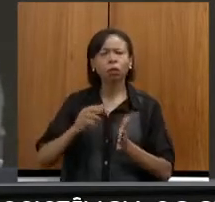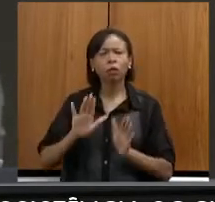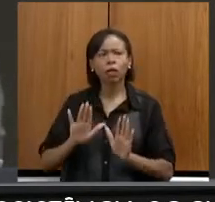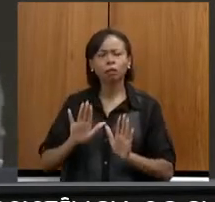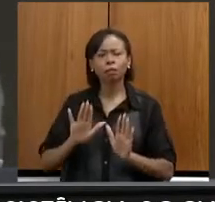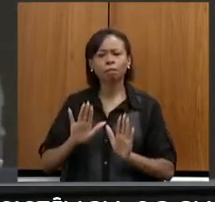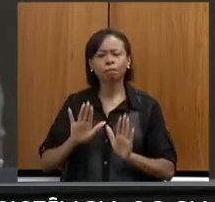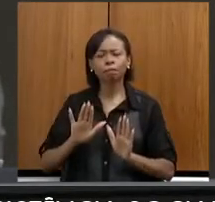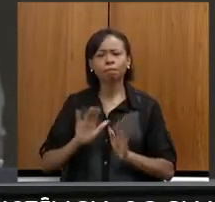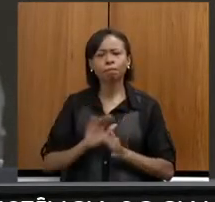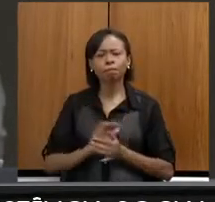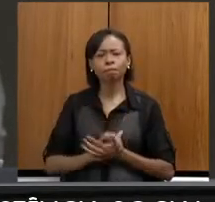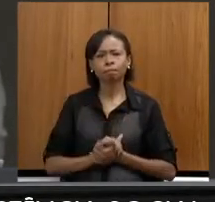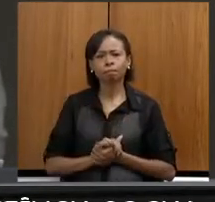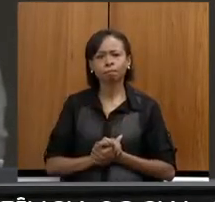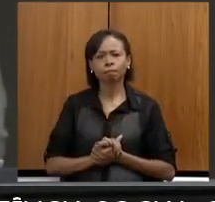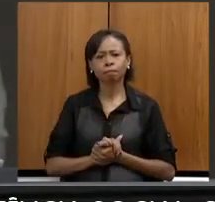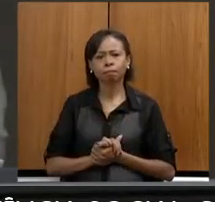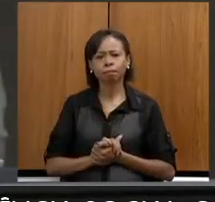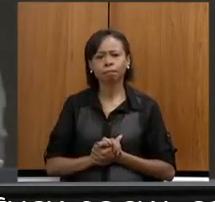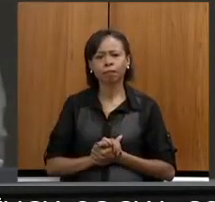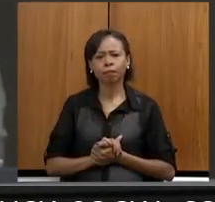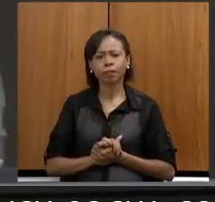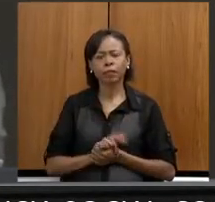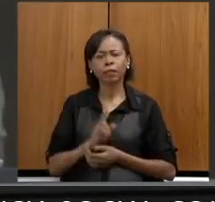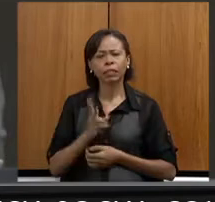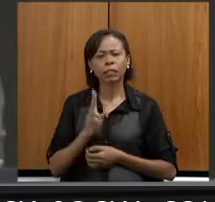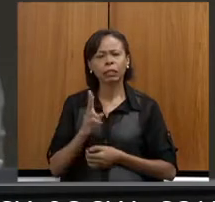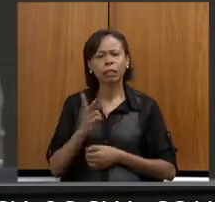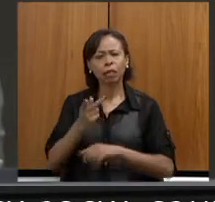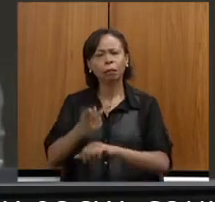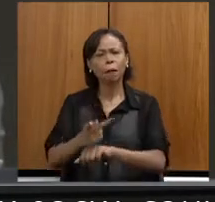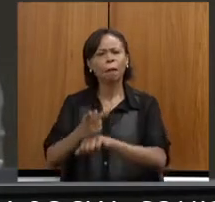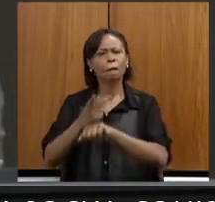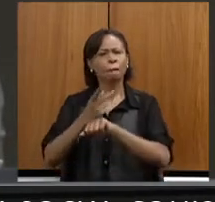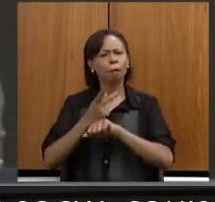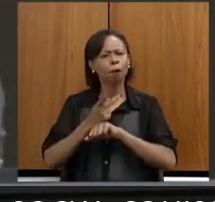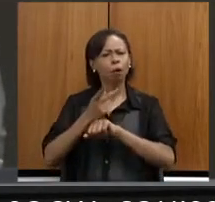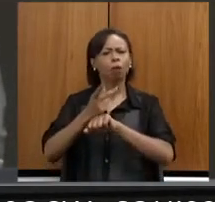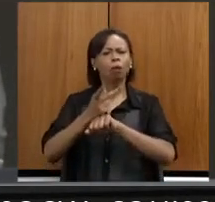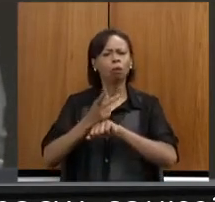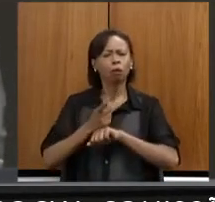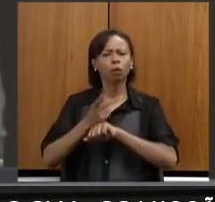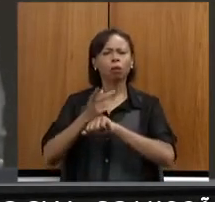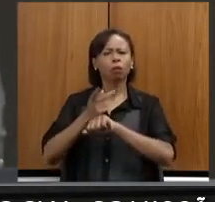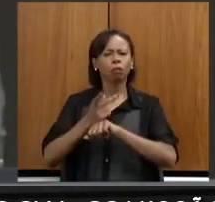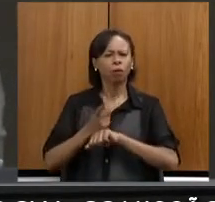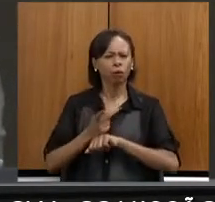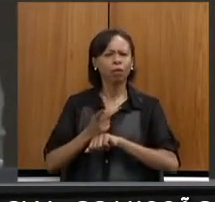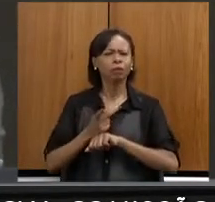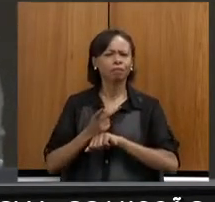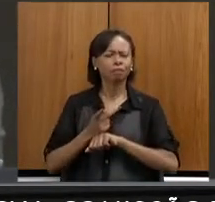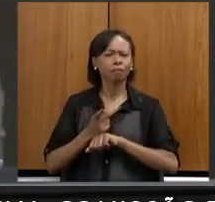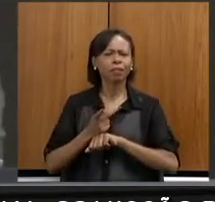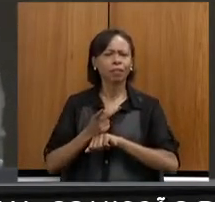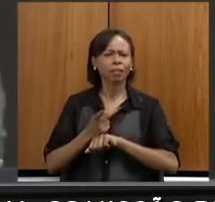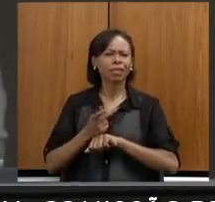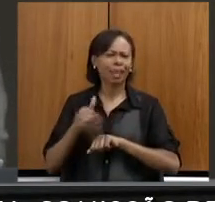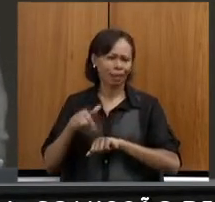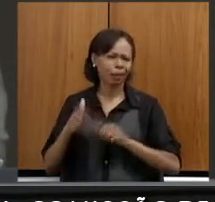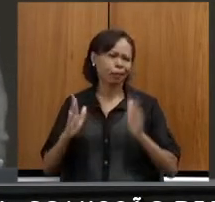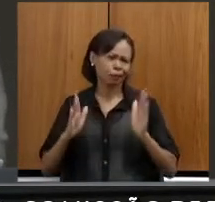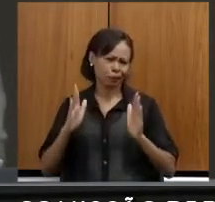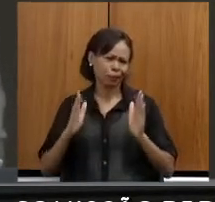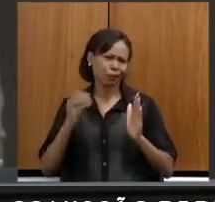mais a gente é procurado como parlamentar nesse momento que nós estamos vivendo é